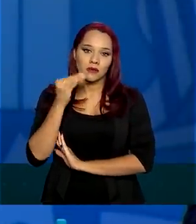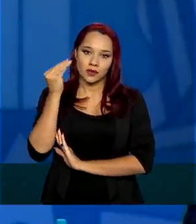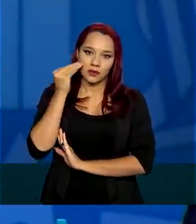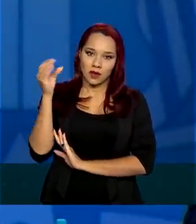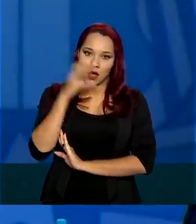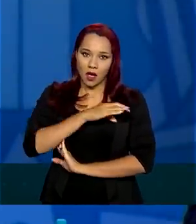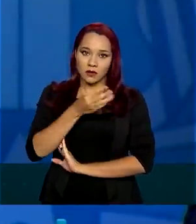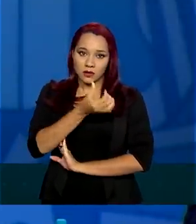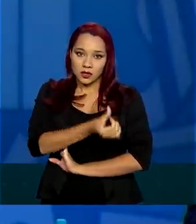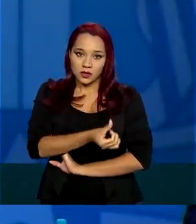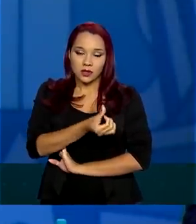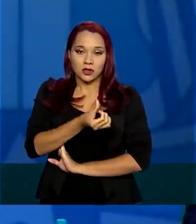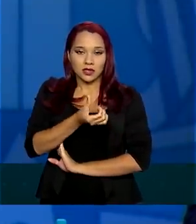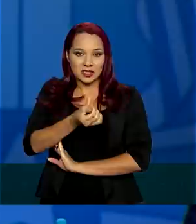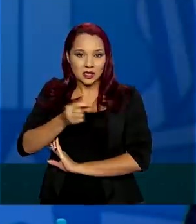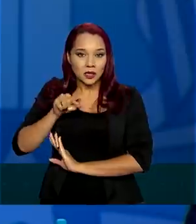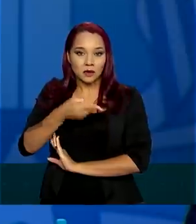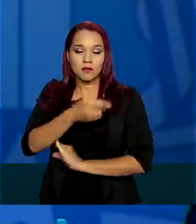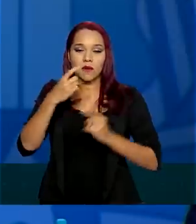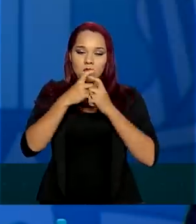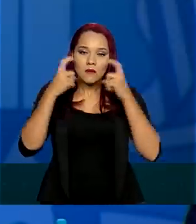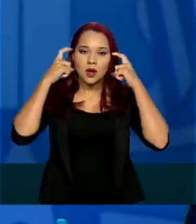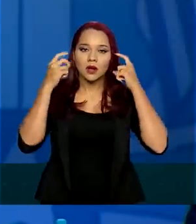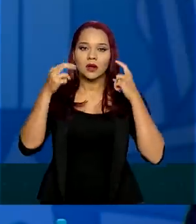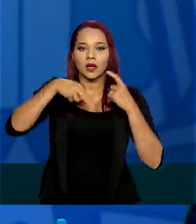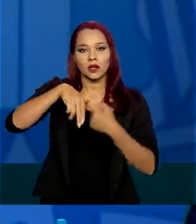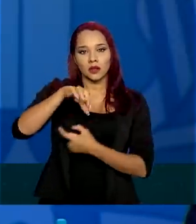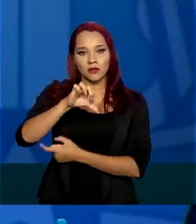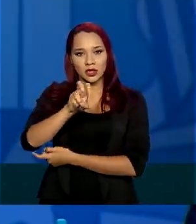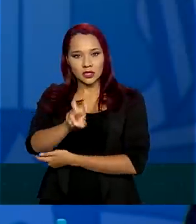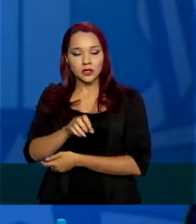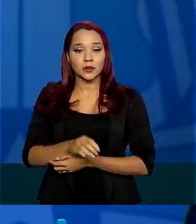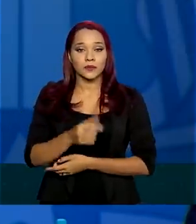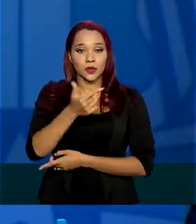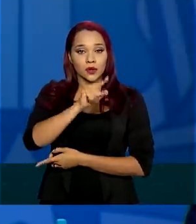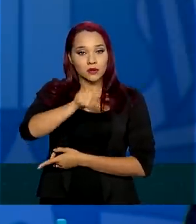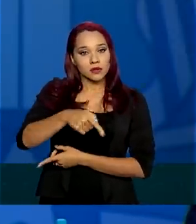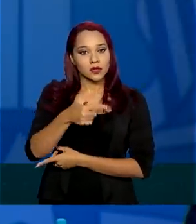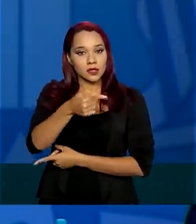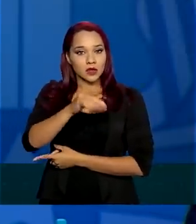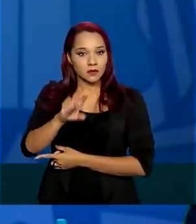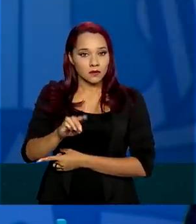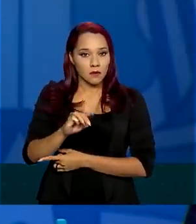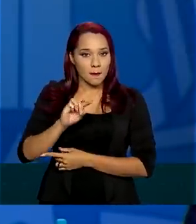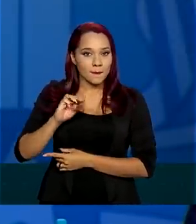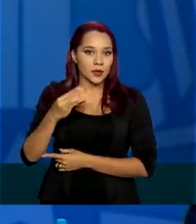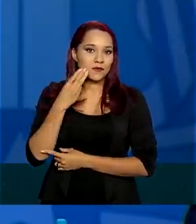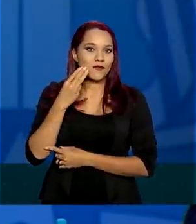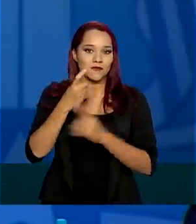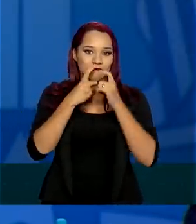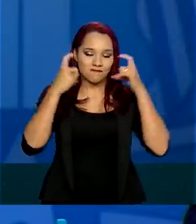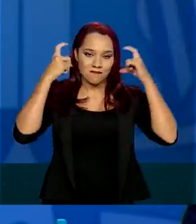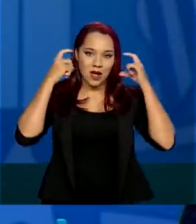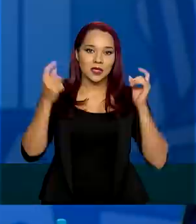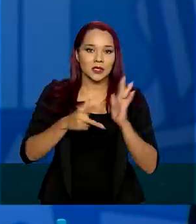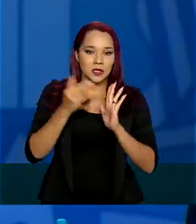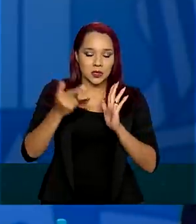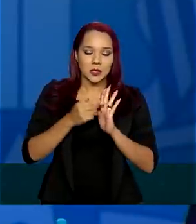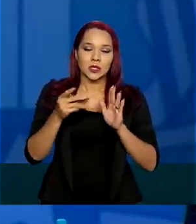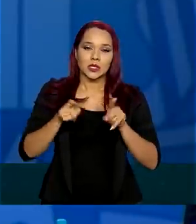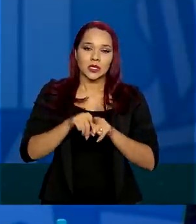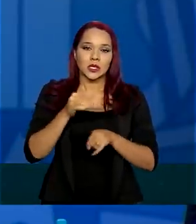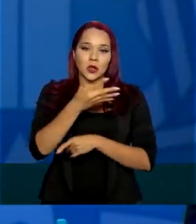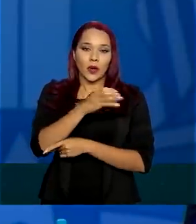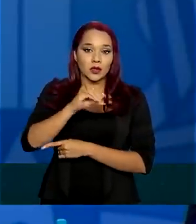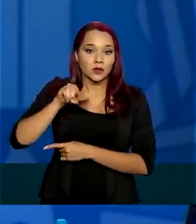660 mil máscaras N95, 2,7 milhões de máscaras cirúrgicas e 400 mil aventais.